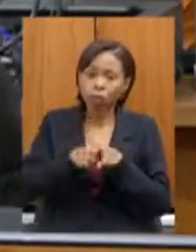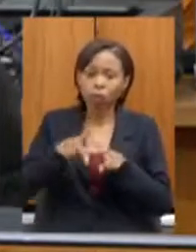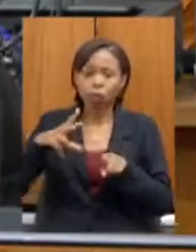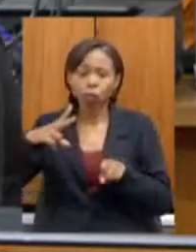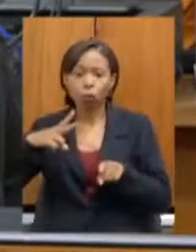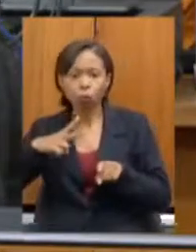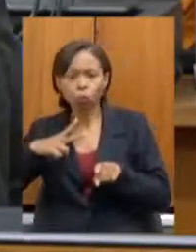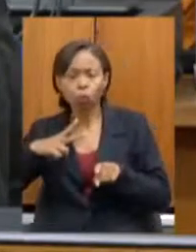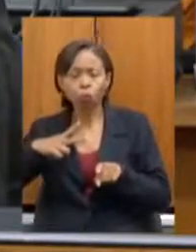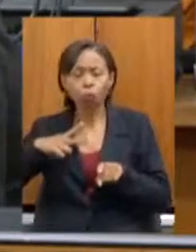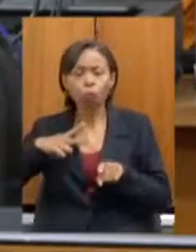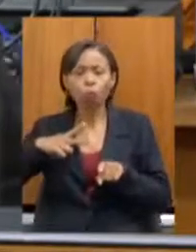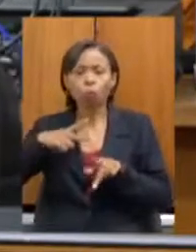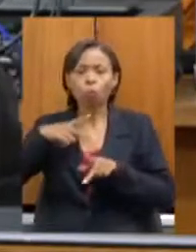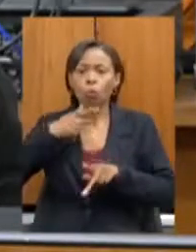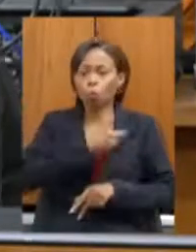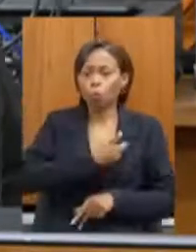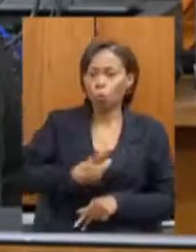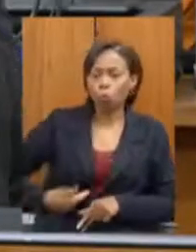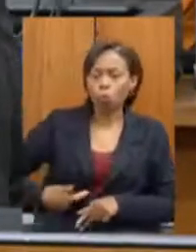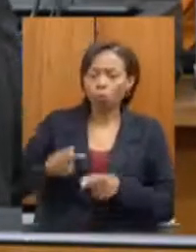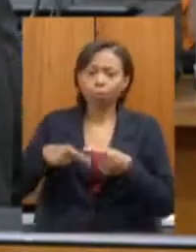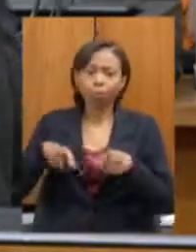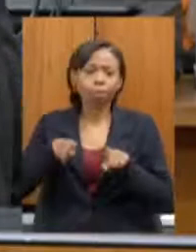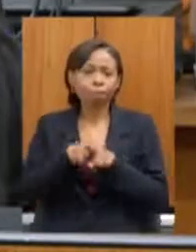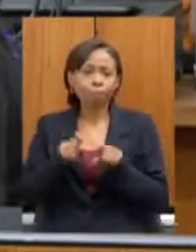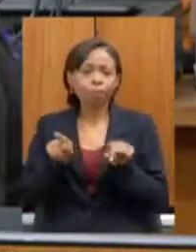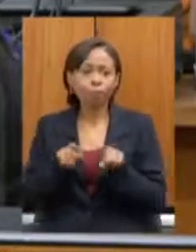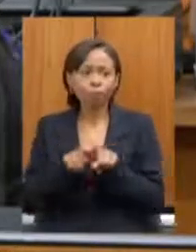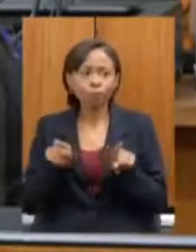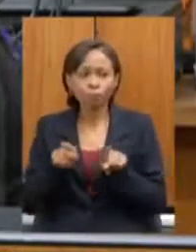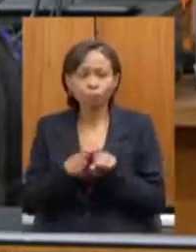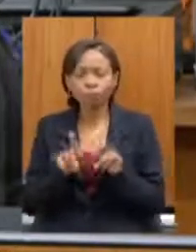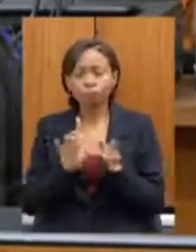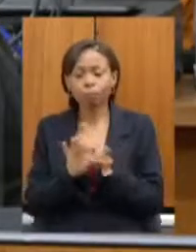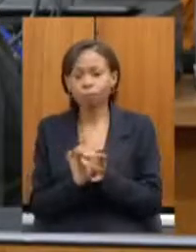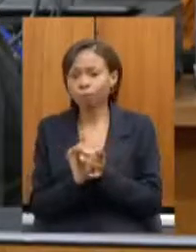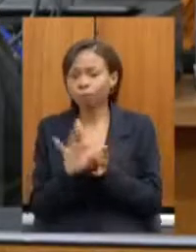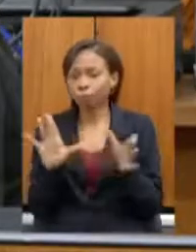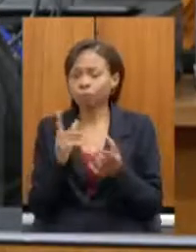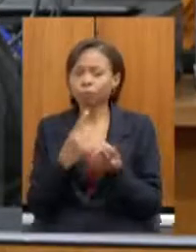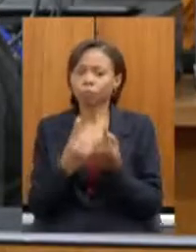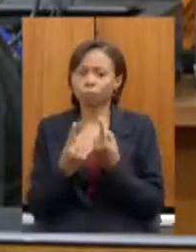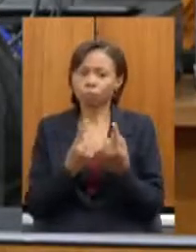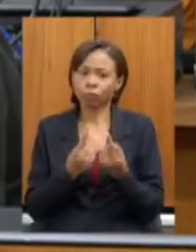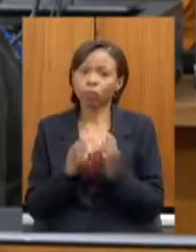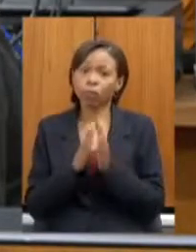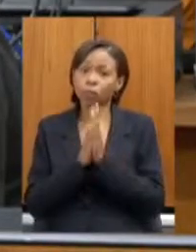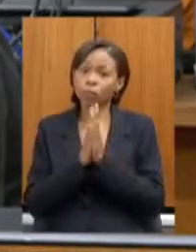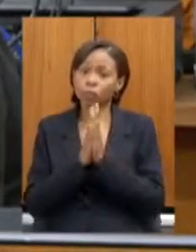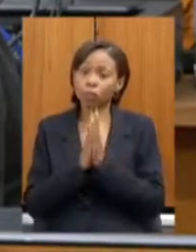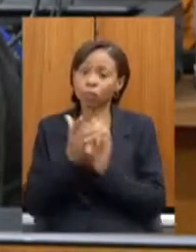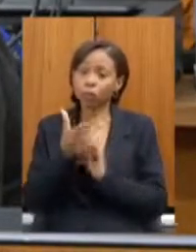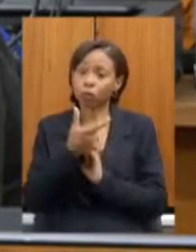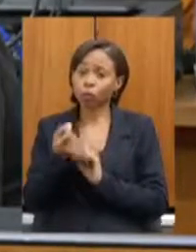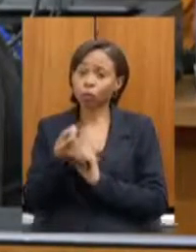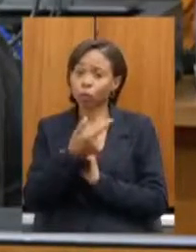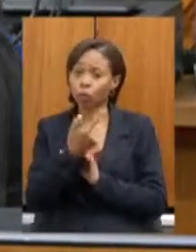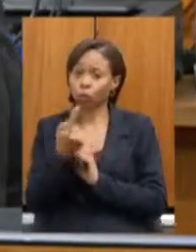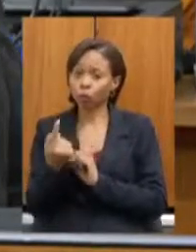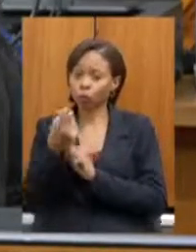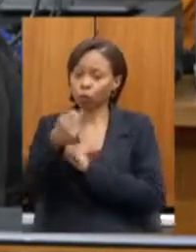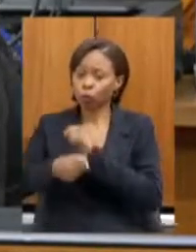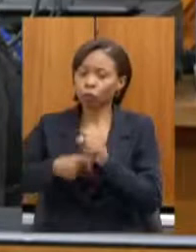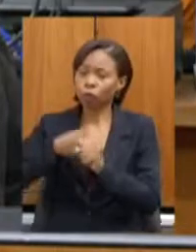essas concessões de rodovias e que esse ano de 2021, se Deus quisesse, será um ano extremamente importante,